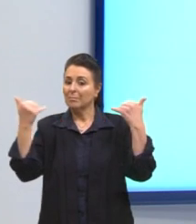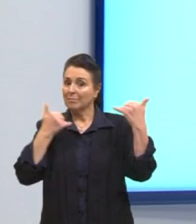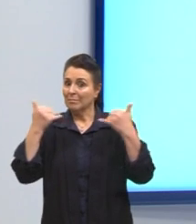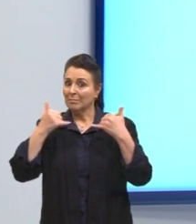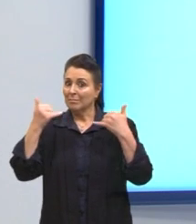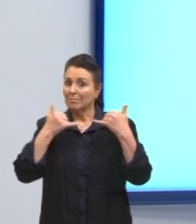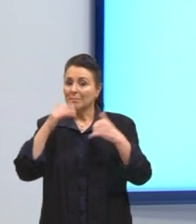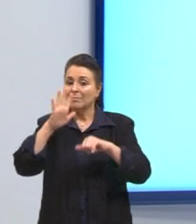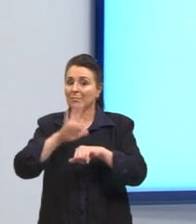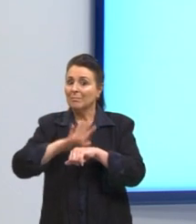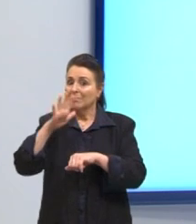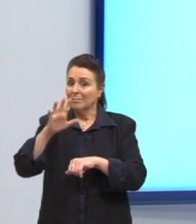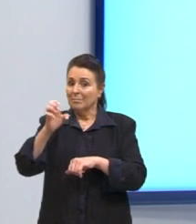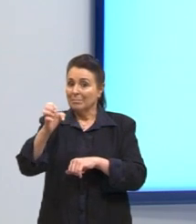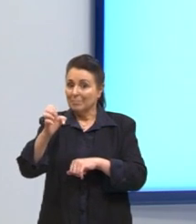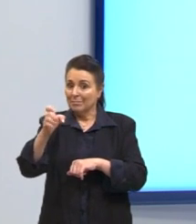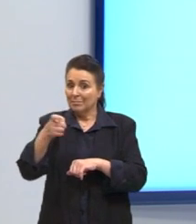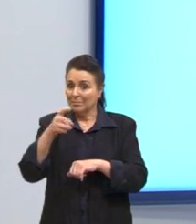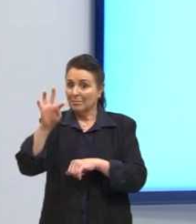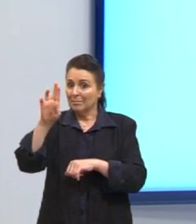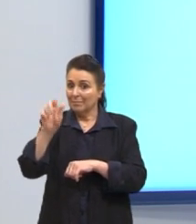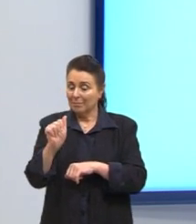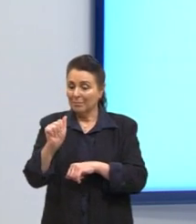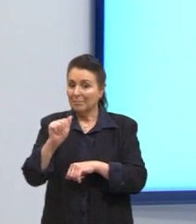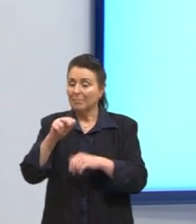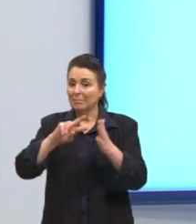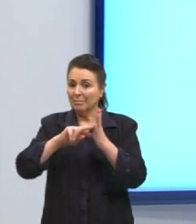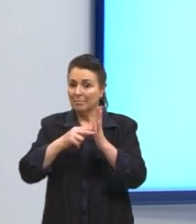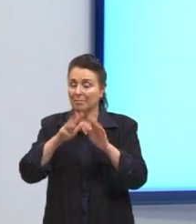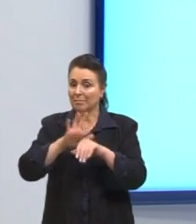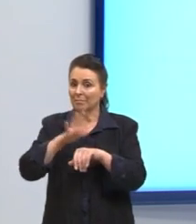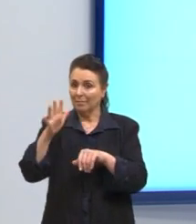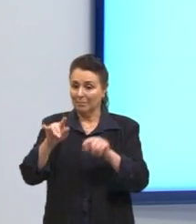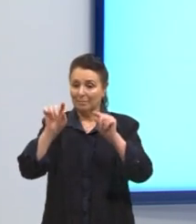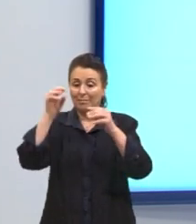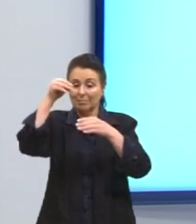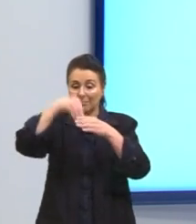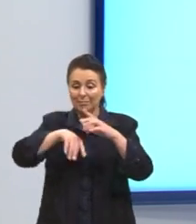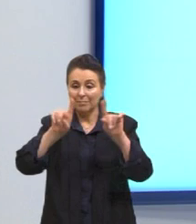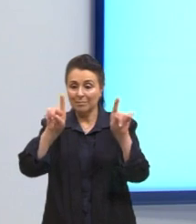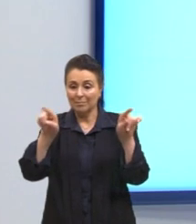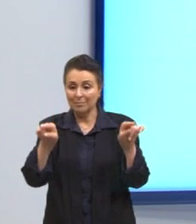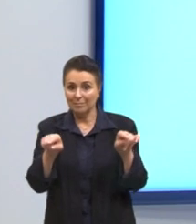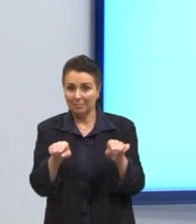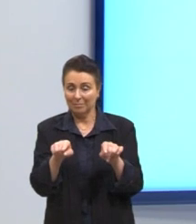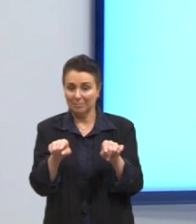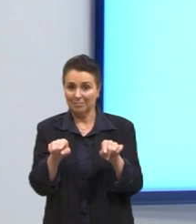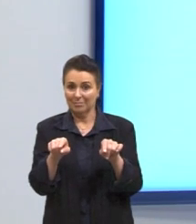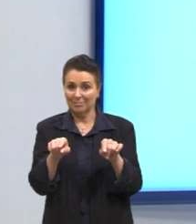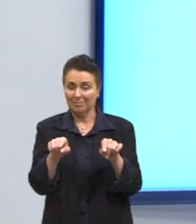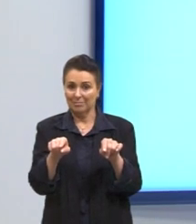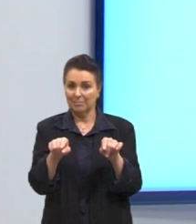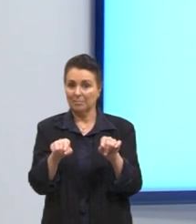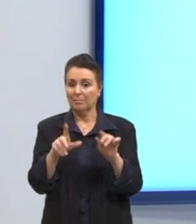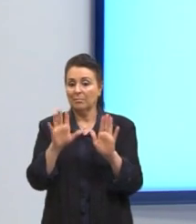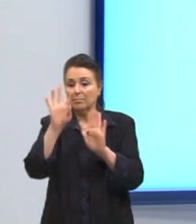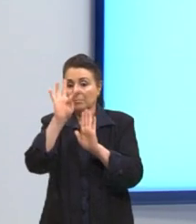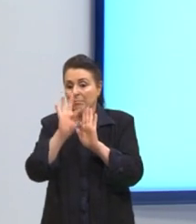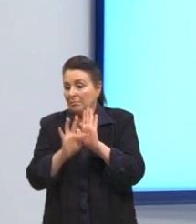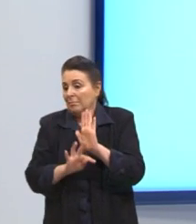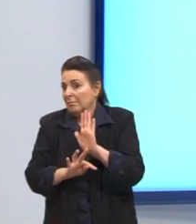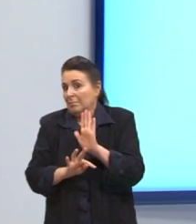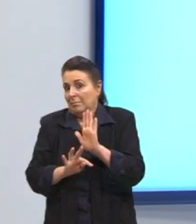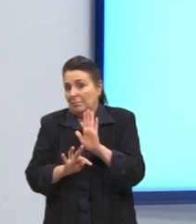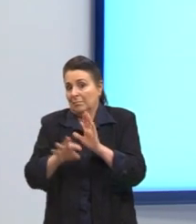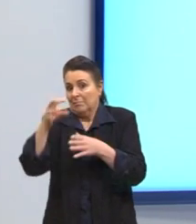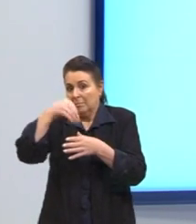nesse trecho que vai dentro do parênteses ali. E se é uma informação extra, não vai ser um texto inteiro. Uma